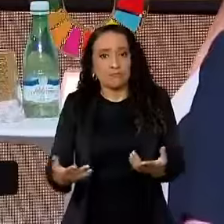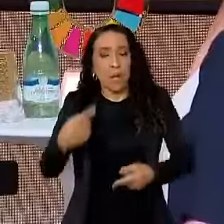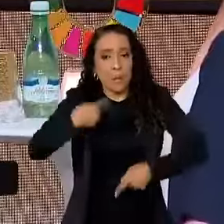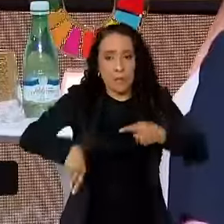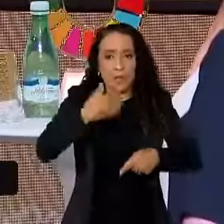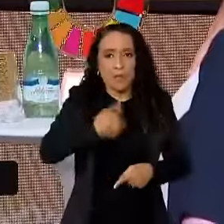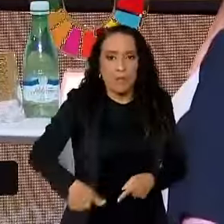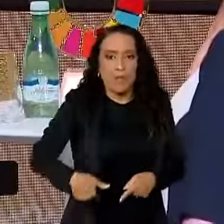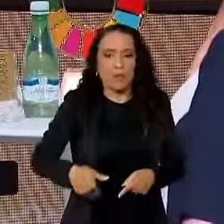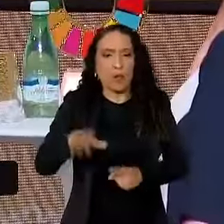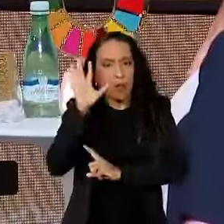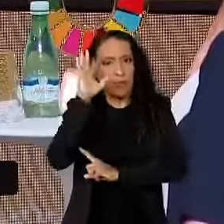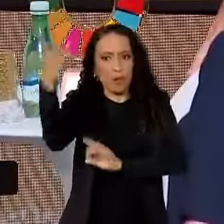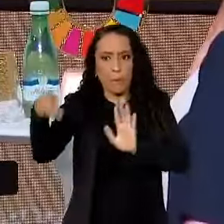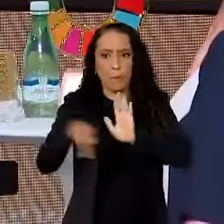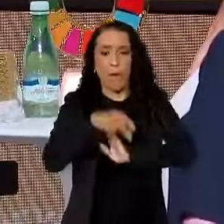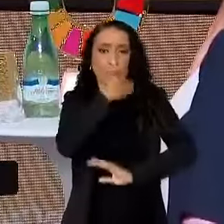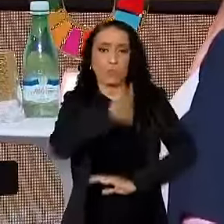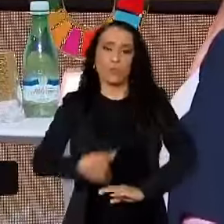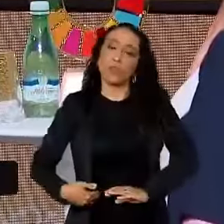públicas de decisão de governo.